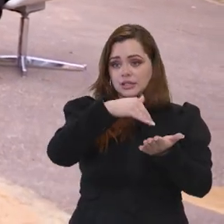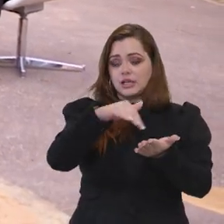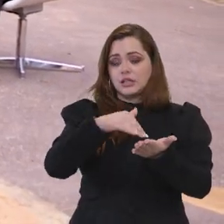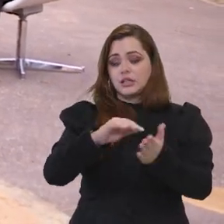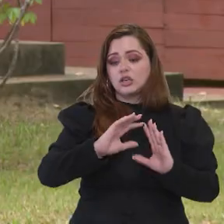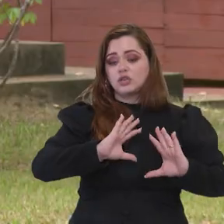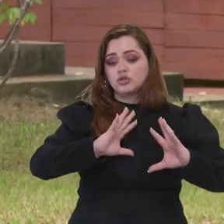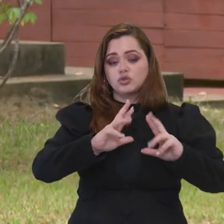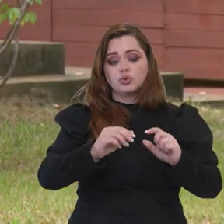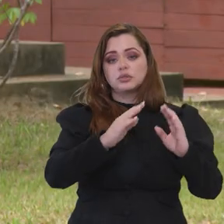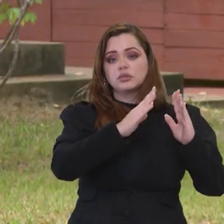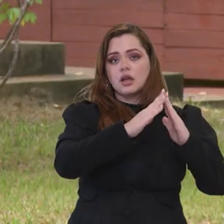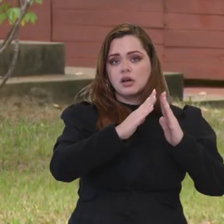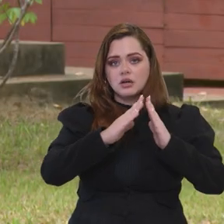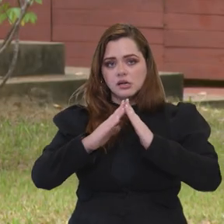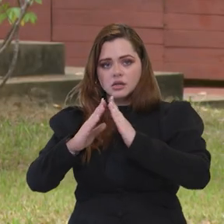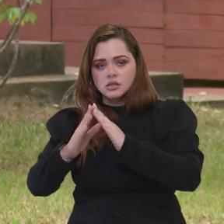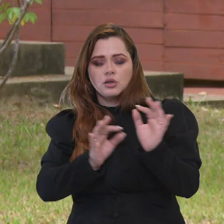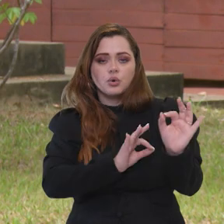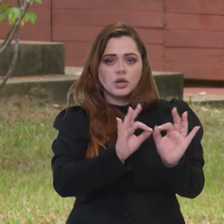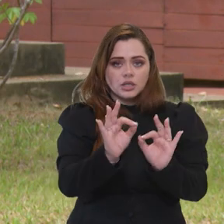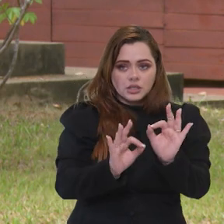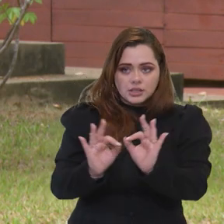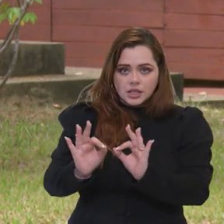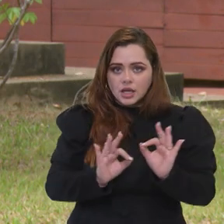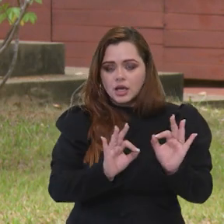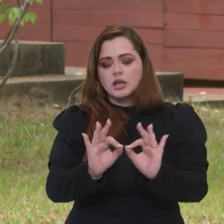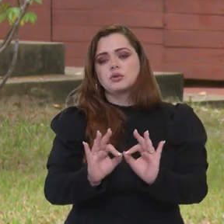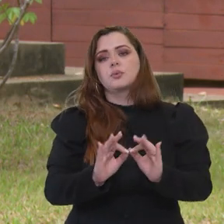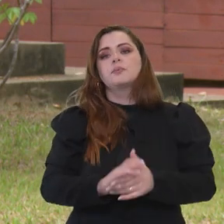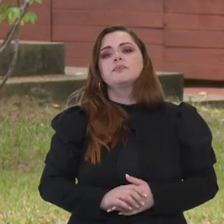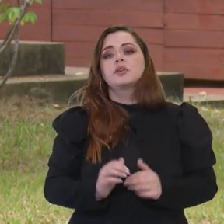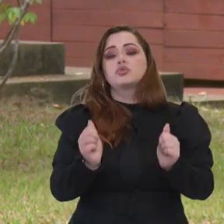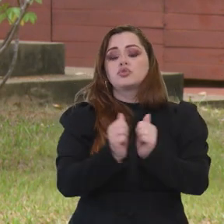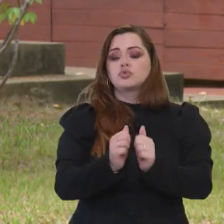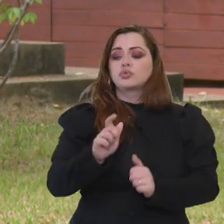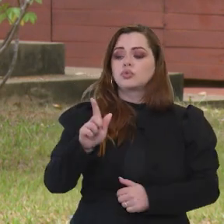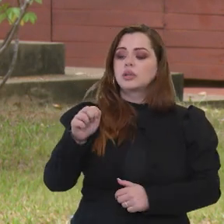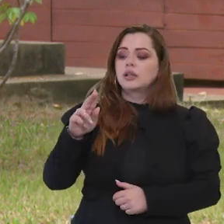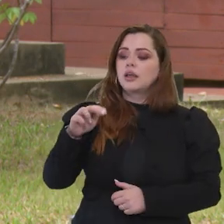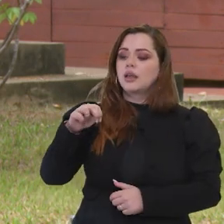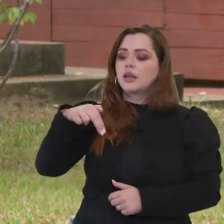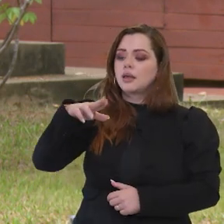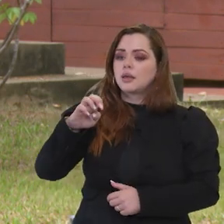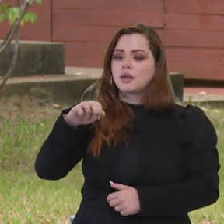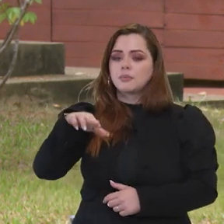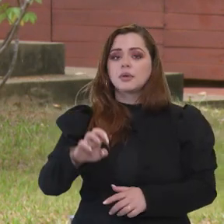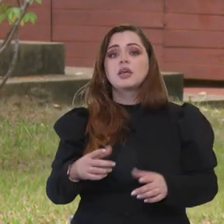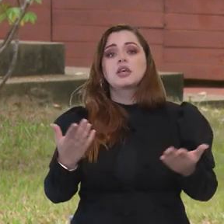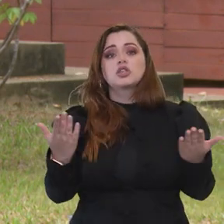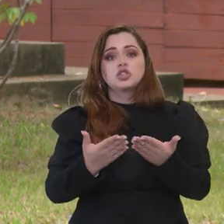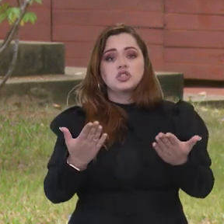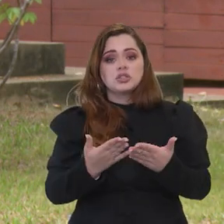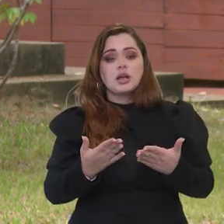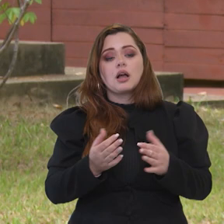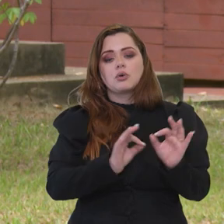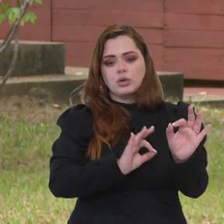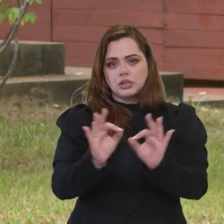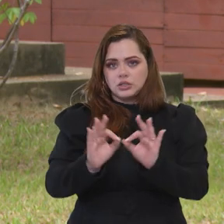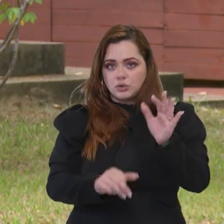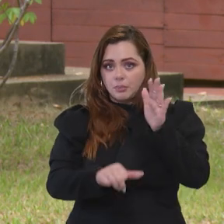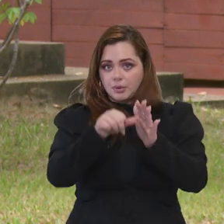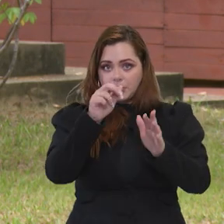na Secretaria das Periferias, através da equipe do secretário Guilherme Simões. Nós já fizemos a primeira